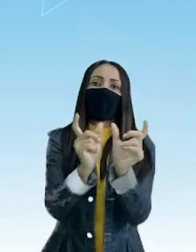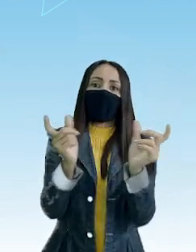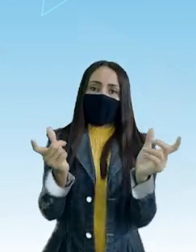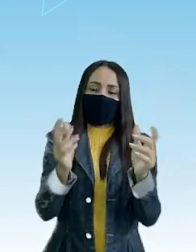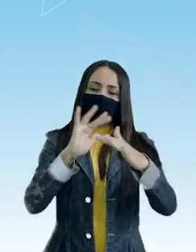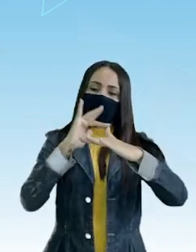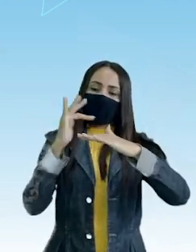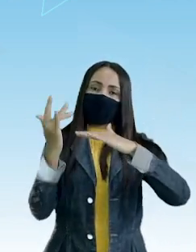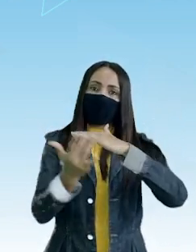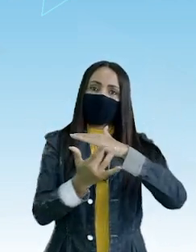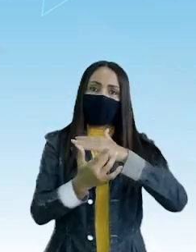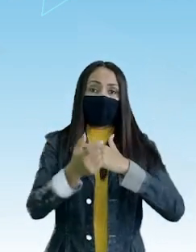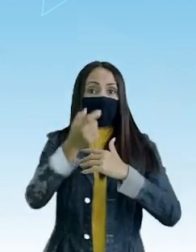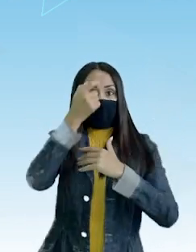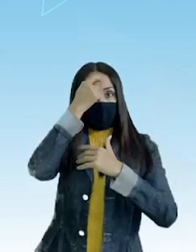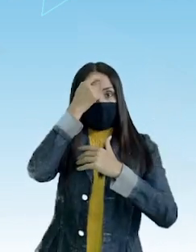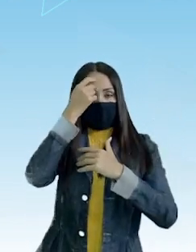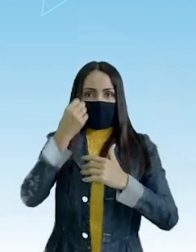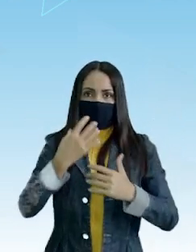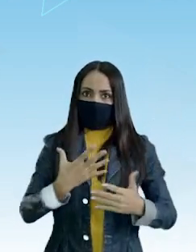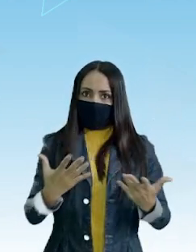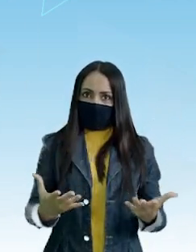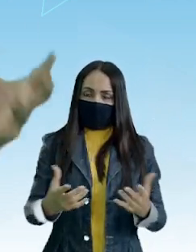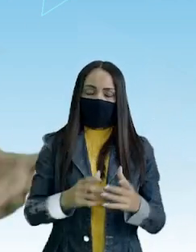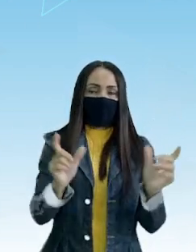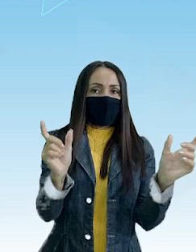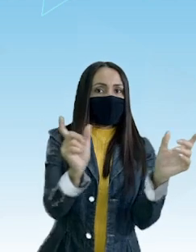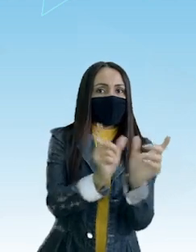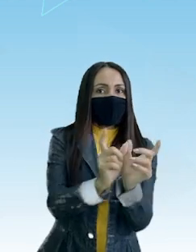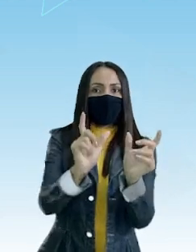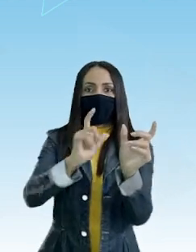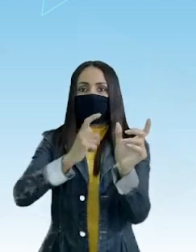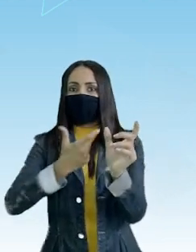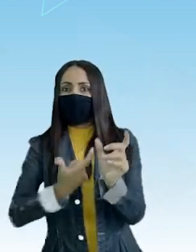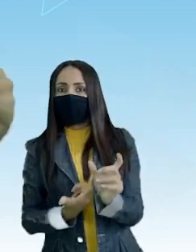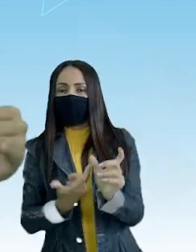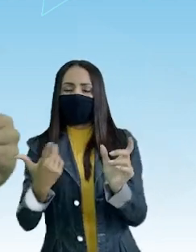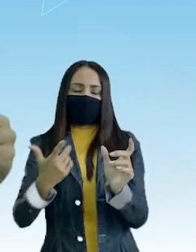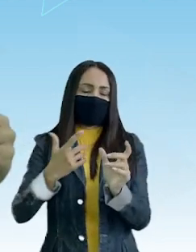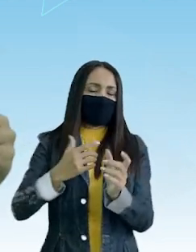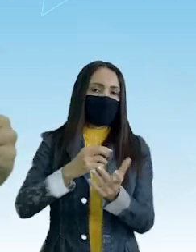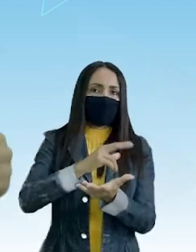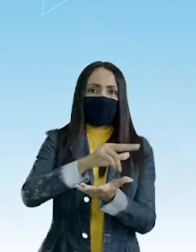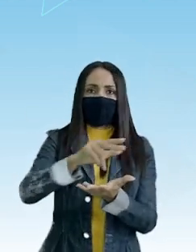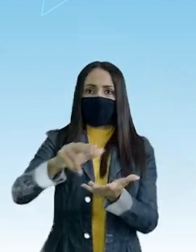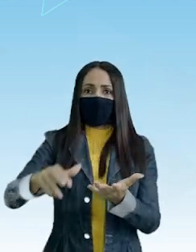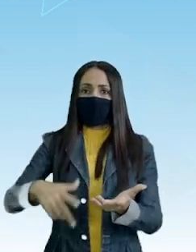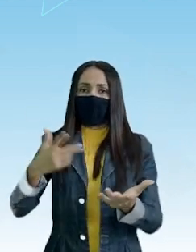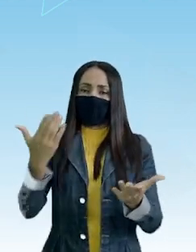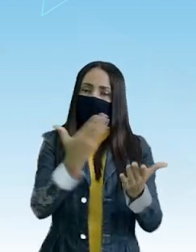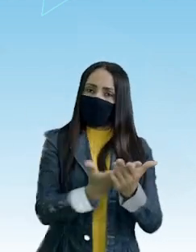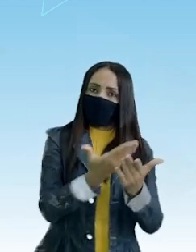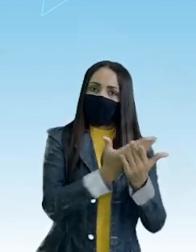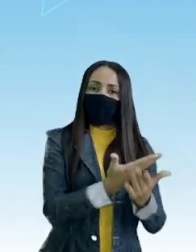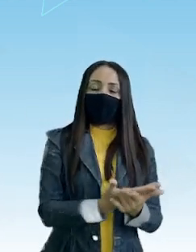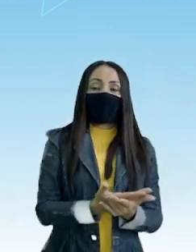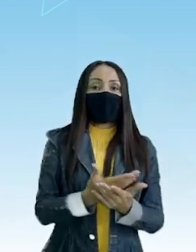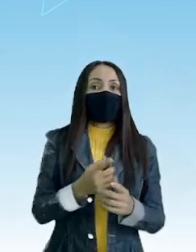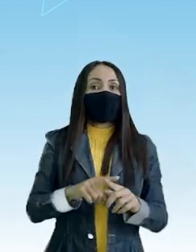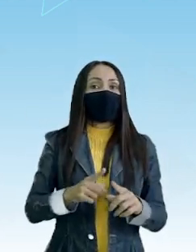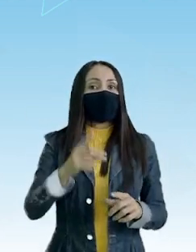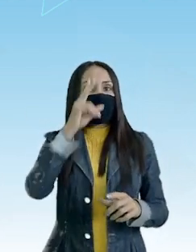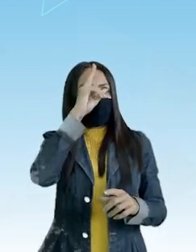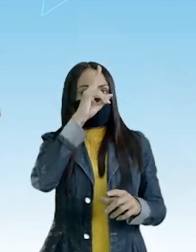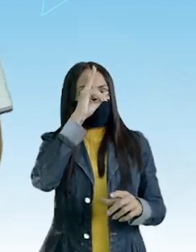Gravem bem Então é isso aí Sinônimo Antônimo Parônimo Tudo isso nós vamos estudar Mas lembrem-se De